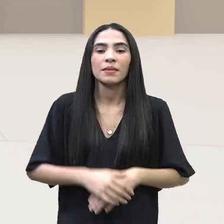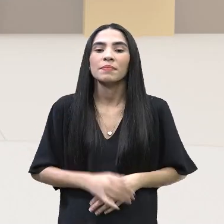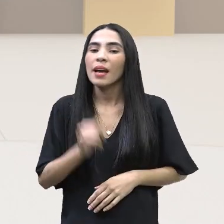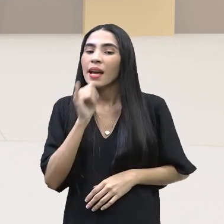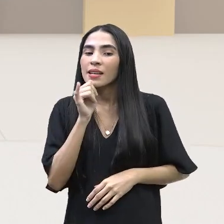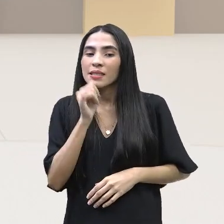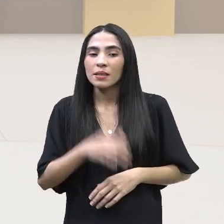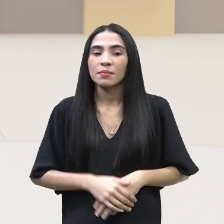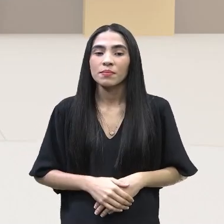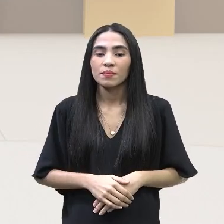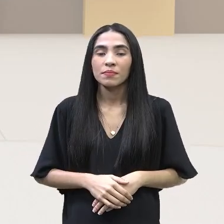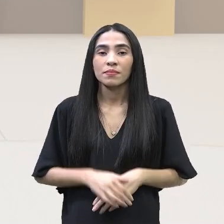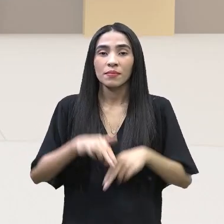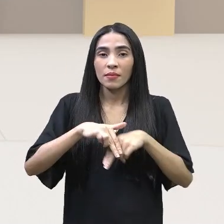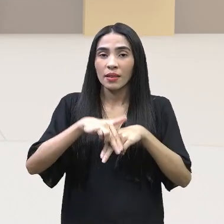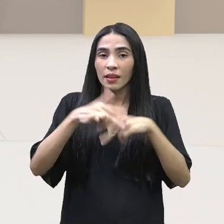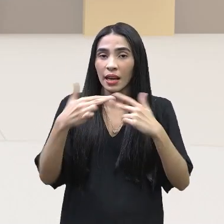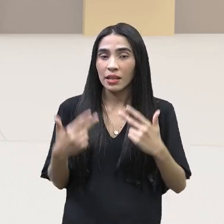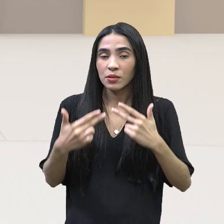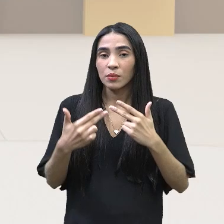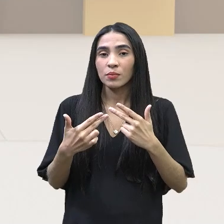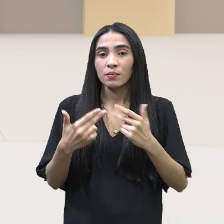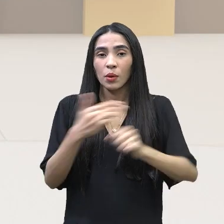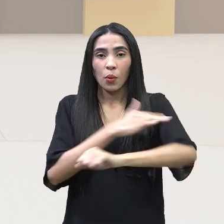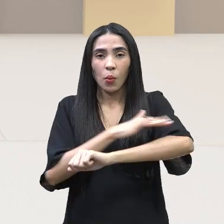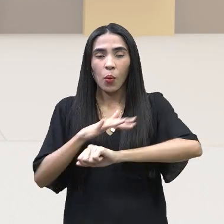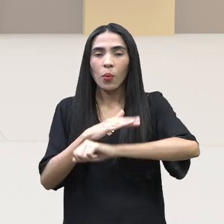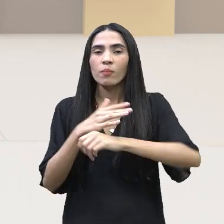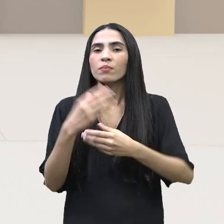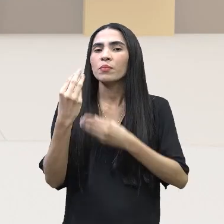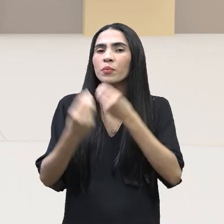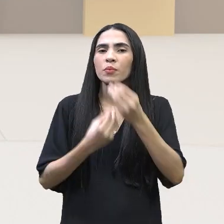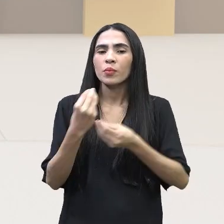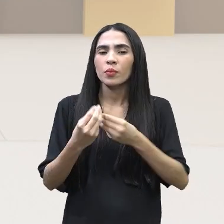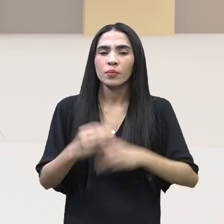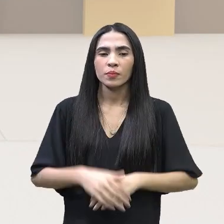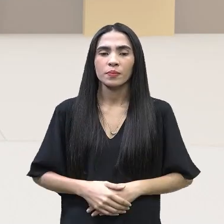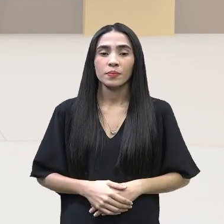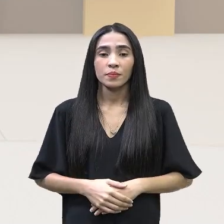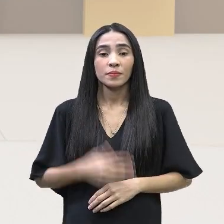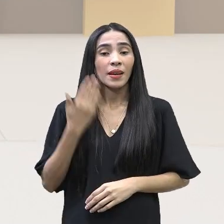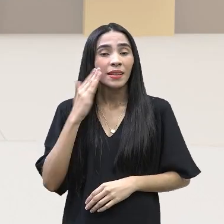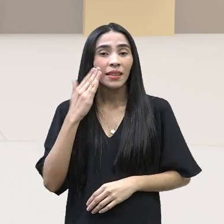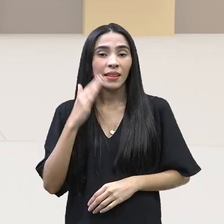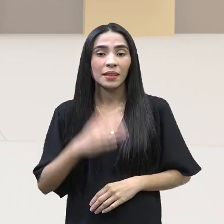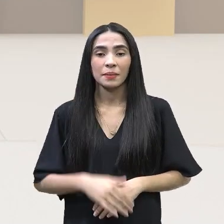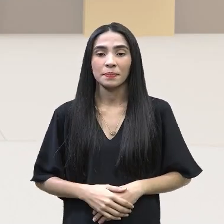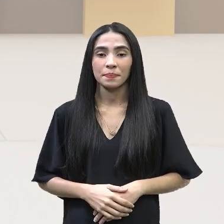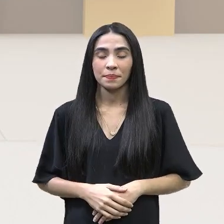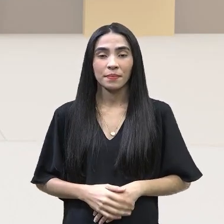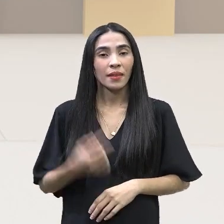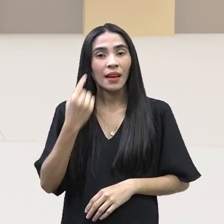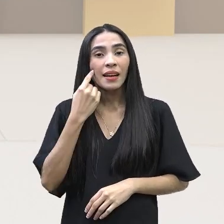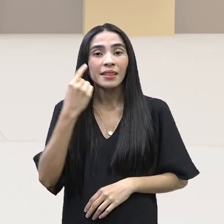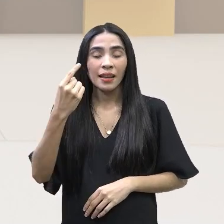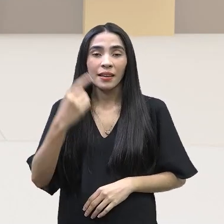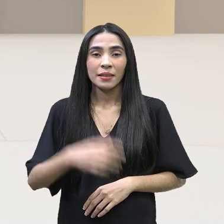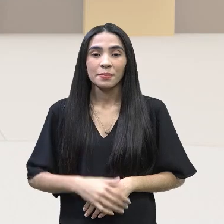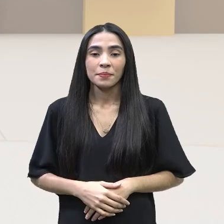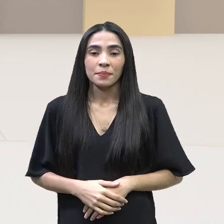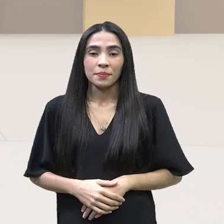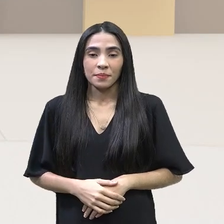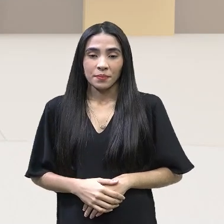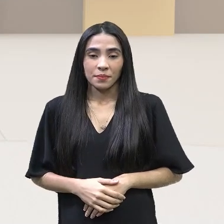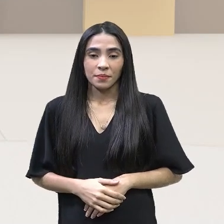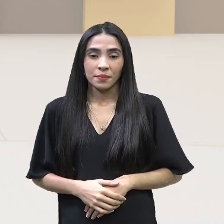por exemplo, étnico-raciais. Que questões são essas, gente? Vamos entender um pouquinho a ideia dessas questões